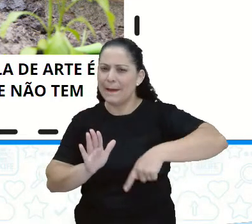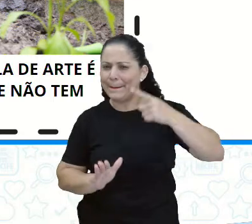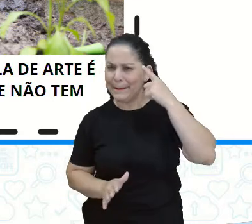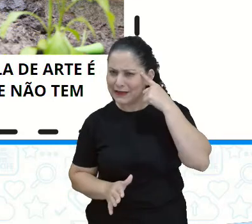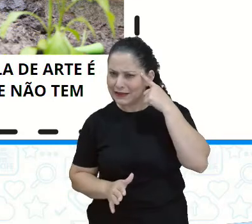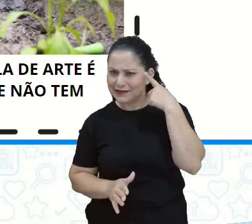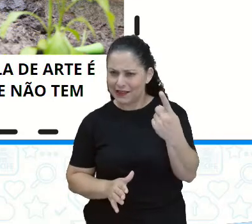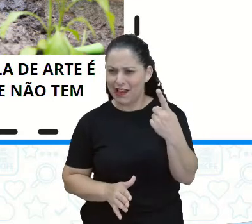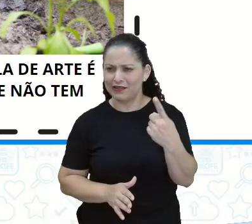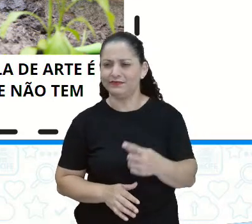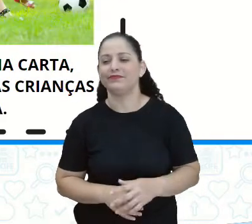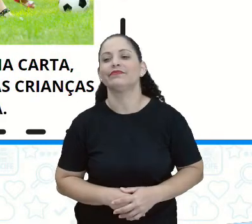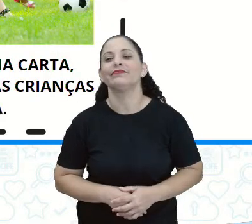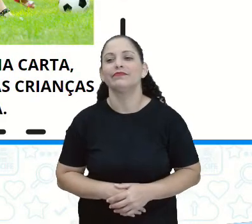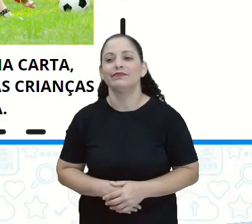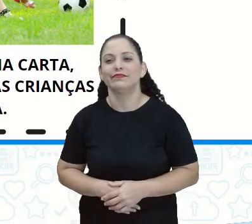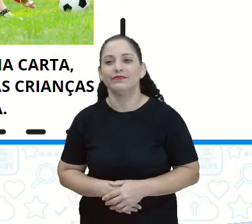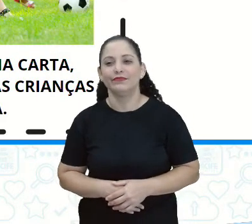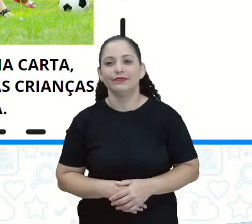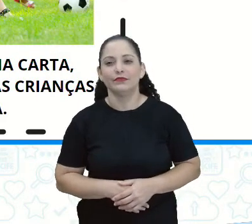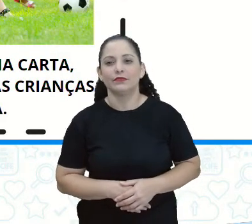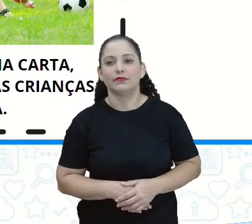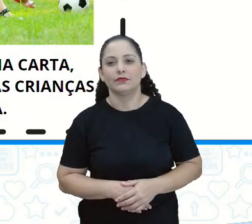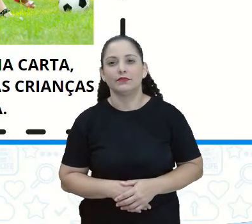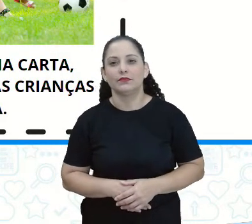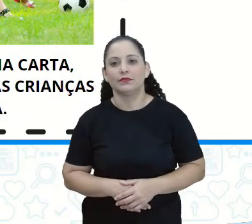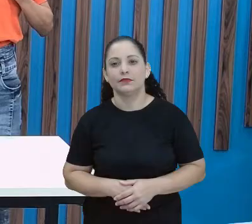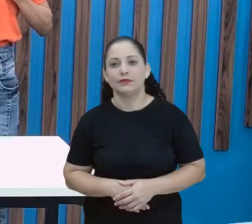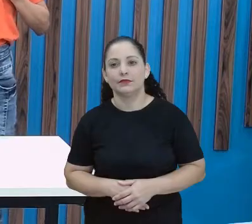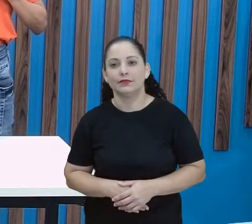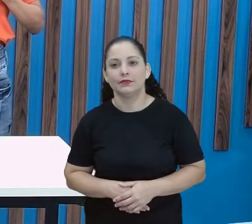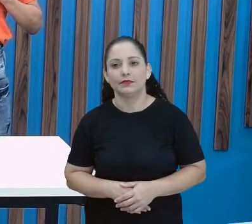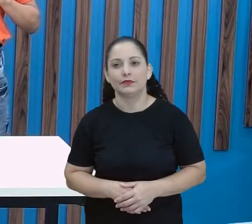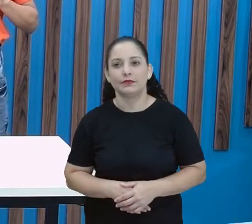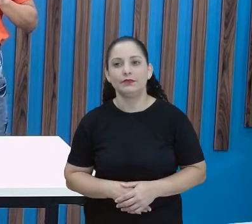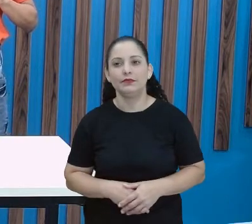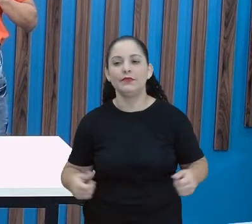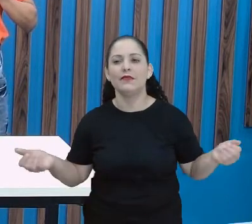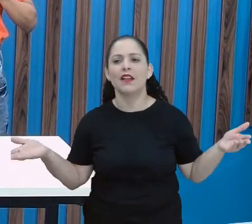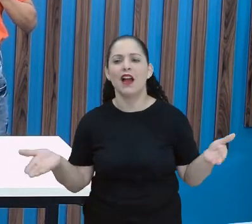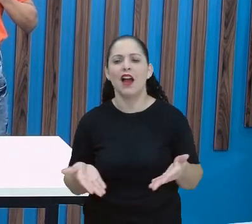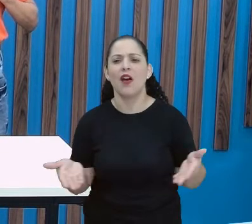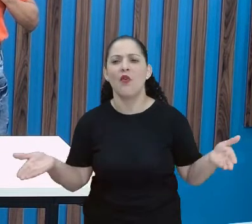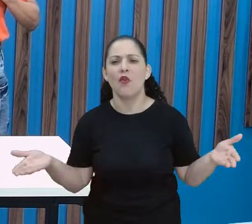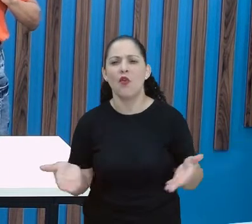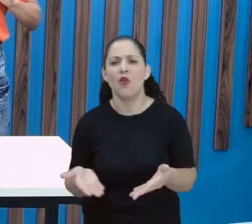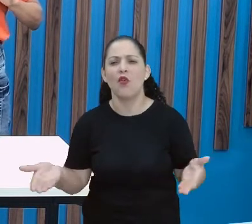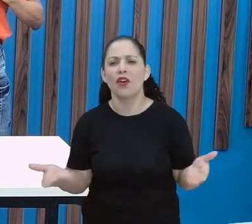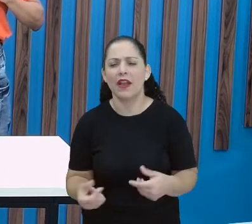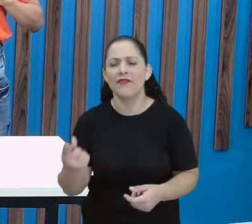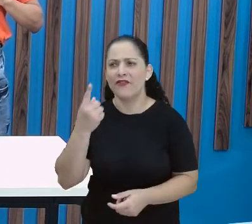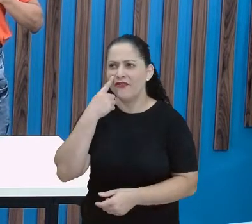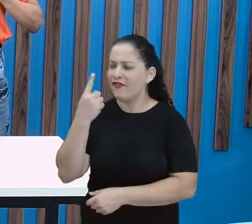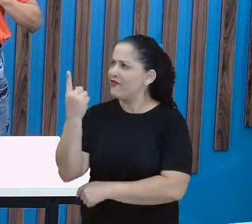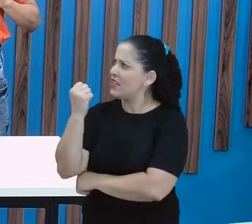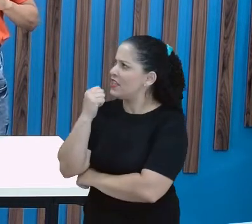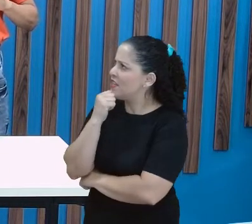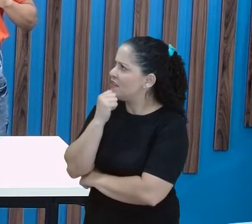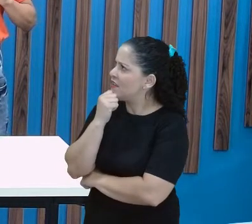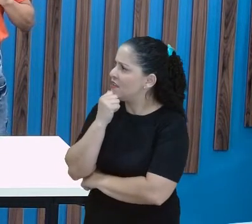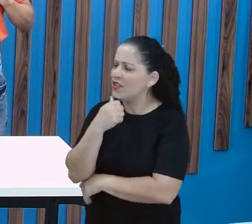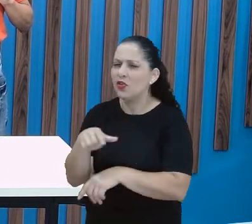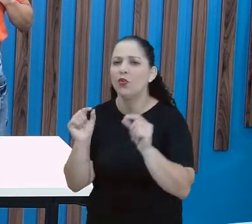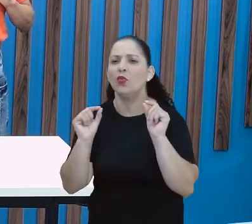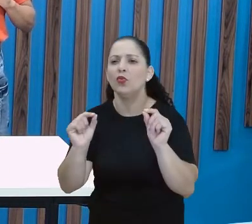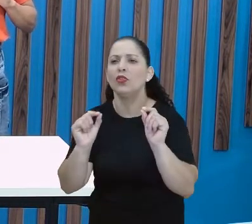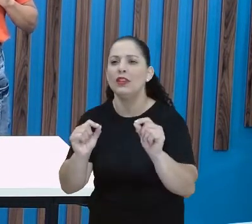mais um pouquinho sobre isso. Agora eu percebo que na primeira imagem eu visualizo